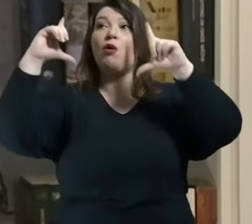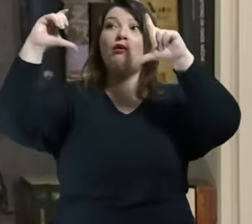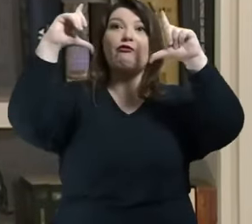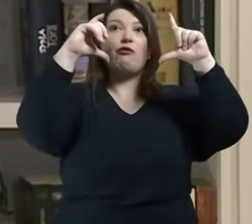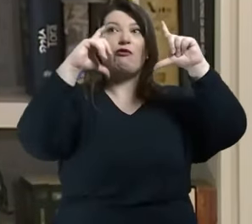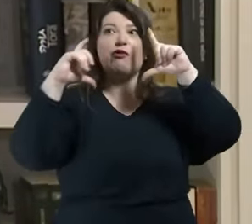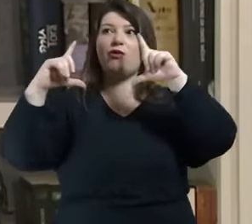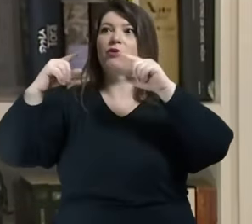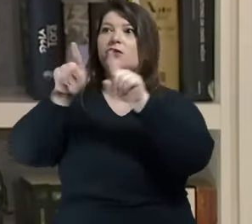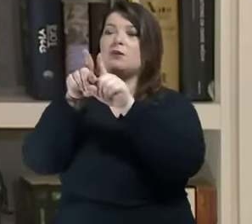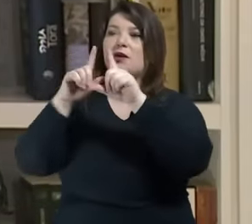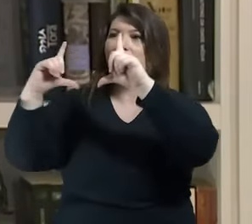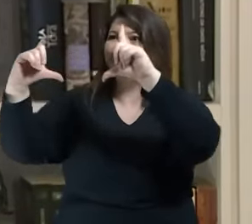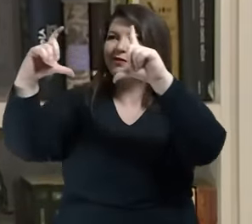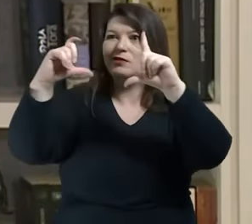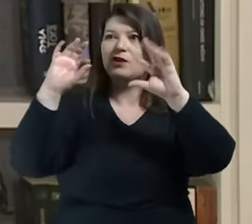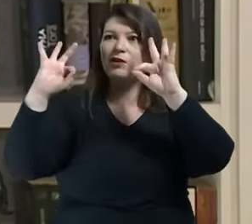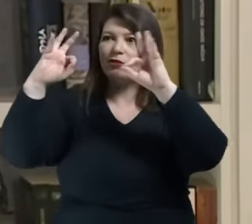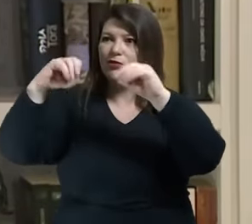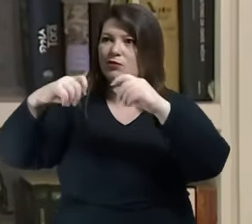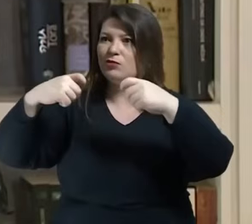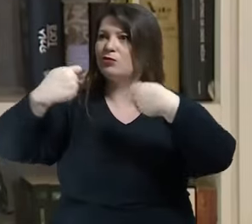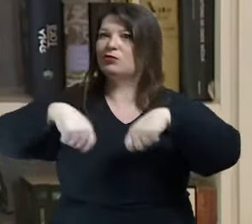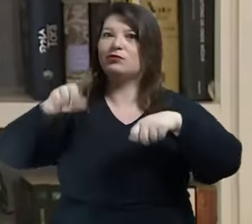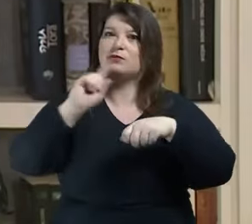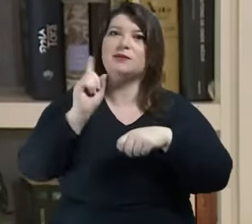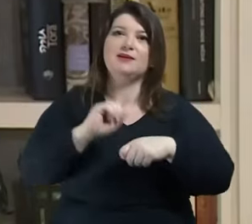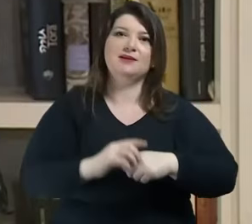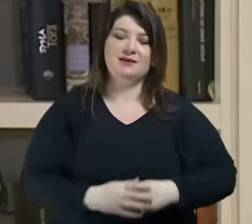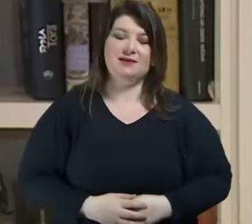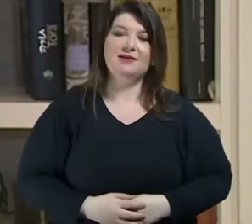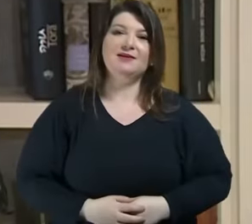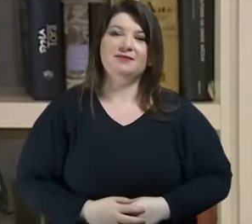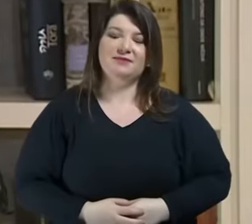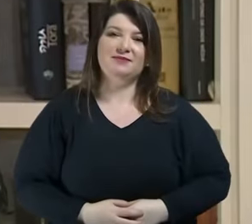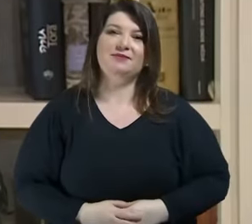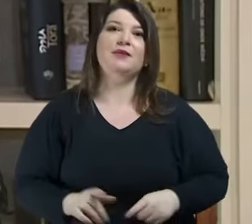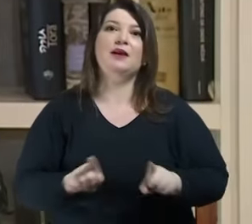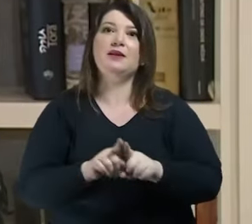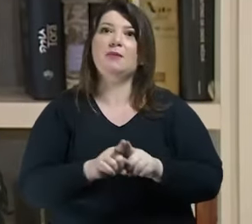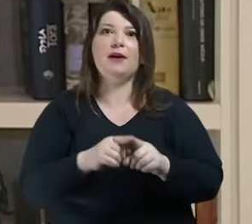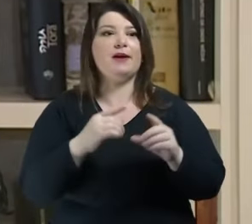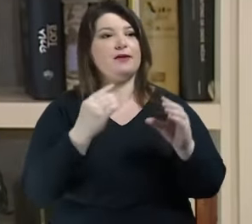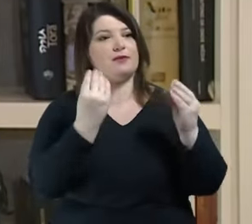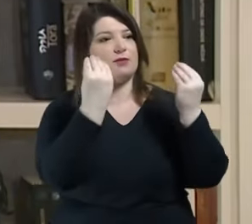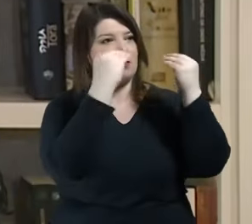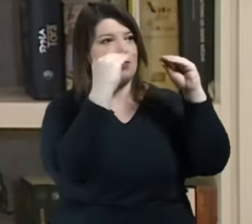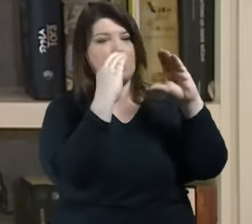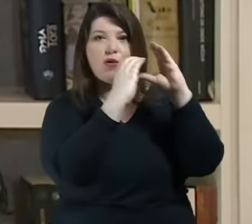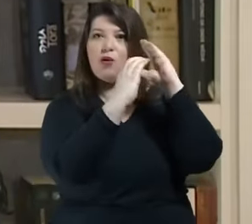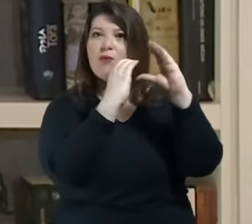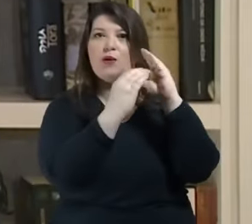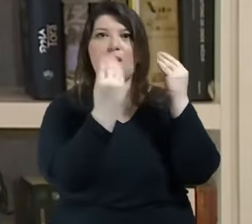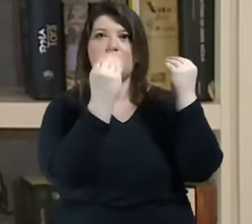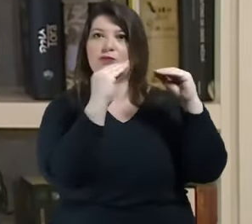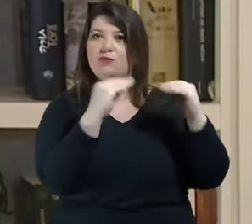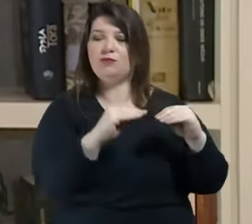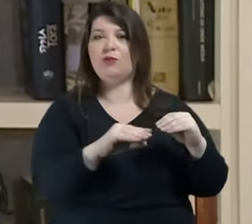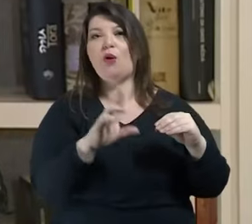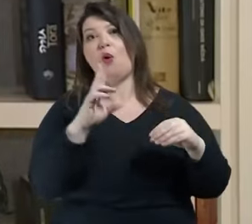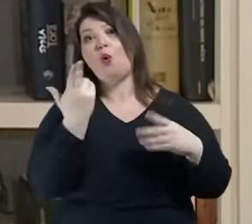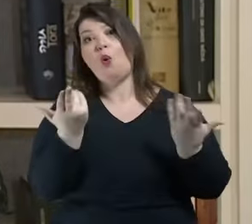no exato momento que eu olho e nem comunicar a tudo e tentar avaliar se aquilo foi validado por mim